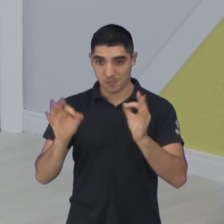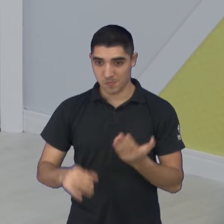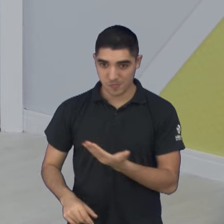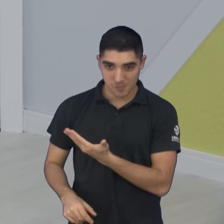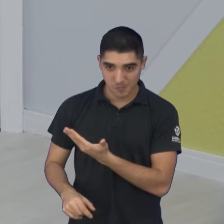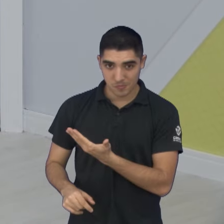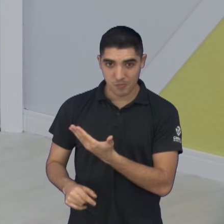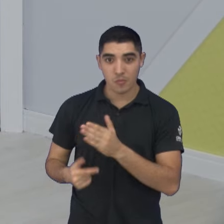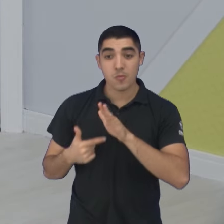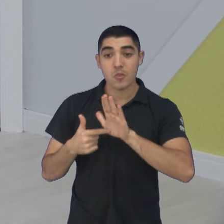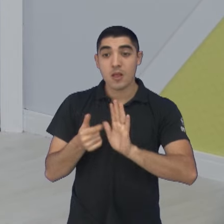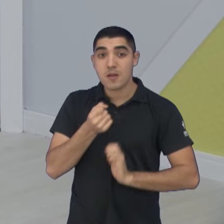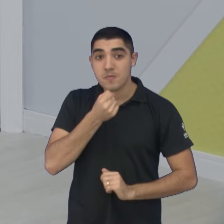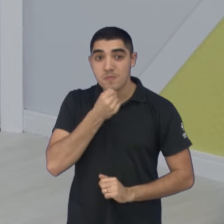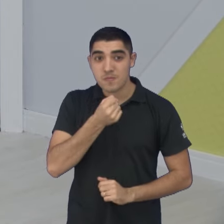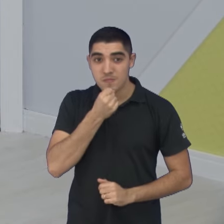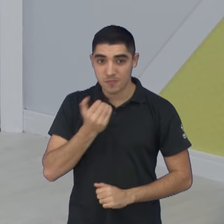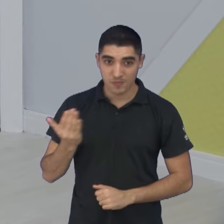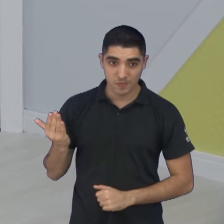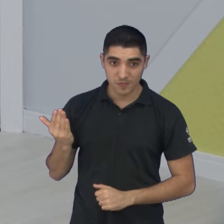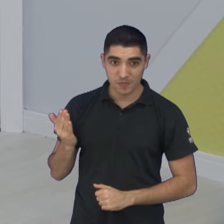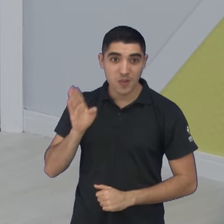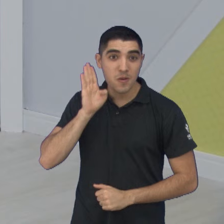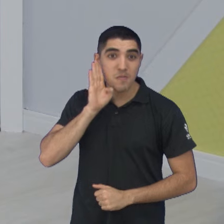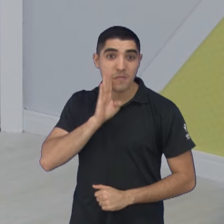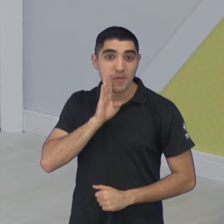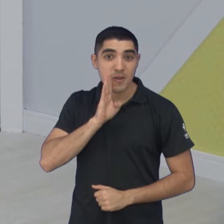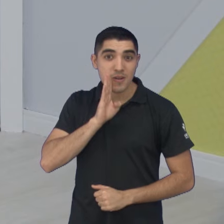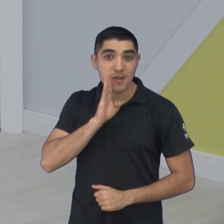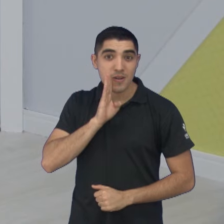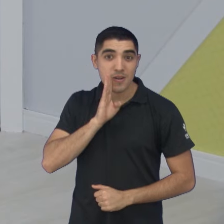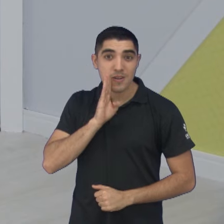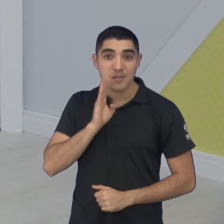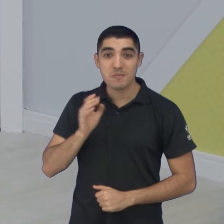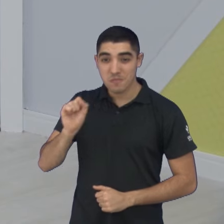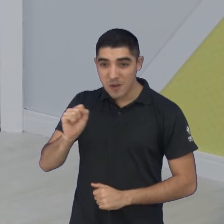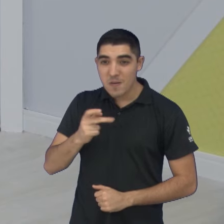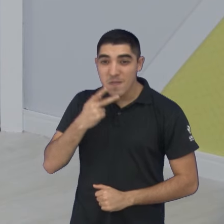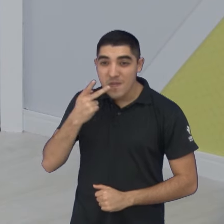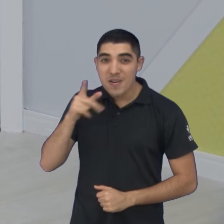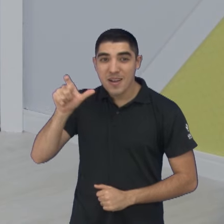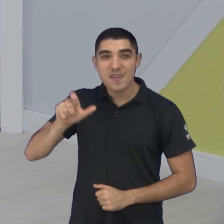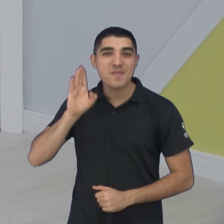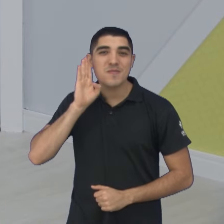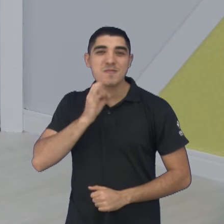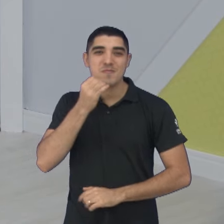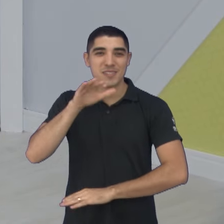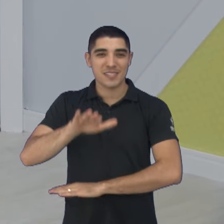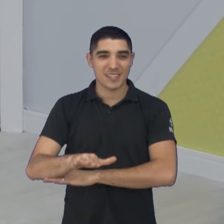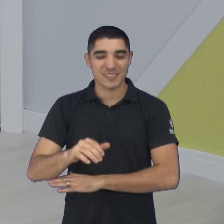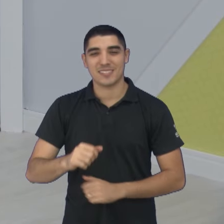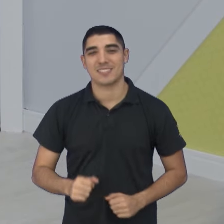Paulo aqui, cadê o Paulo? Lá no estádio Martins Pereira. Olha o Paulo aí, vai solta Paulo, vai Paulo, fala Paulo, boa tarde Paulito.